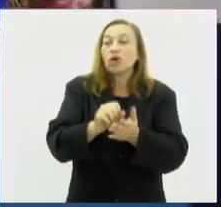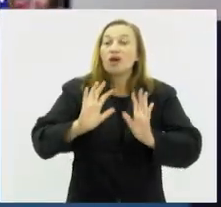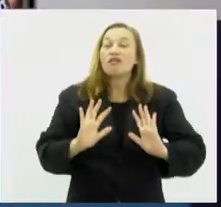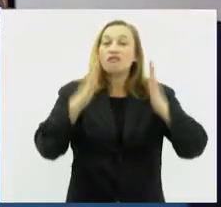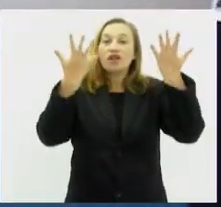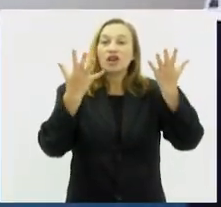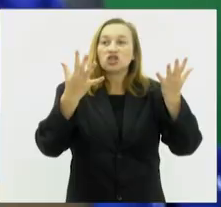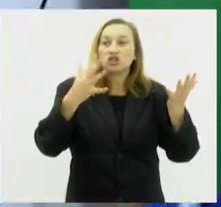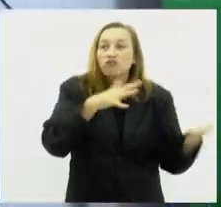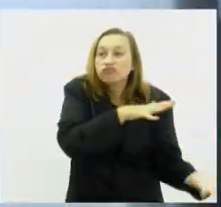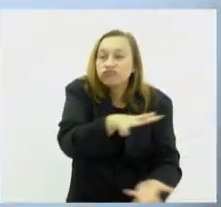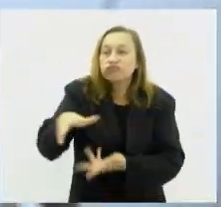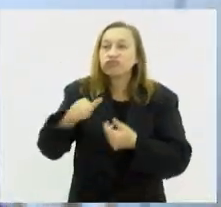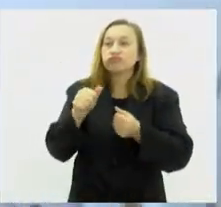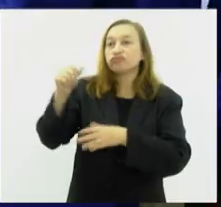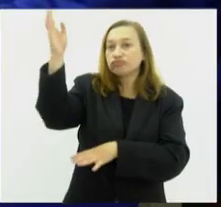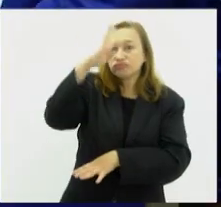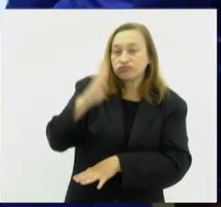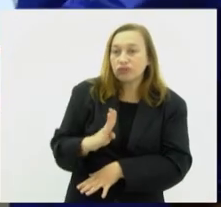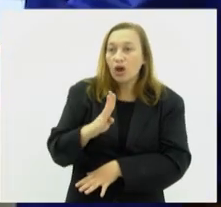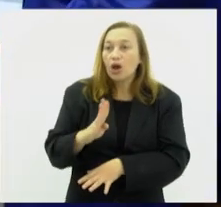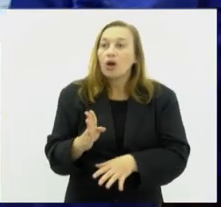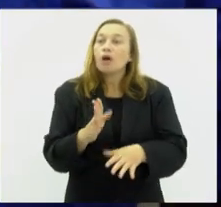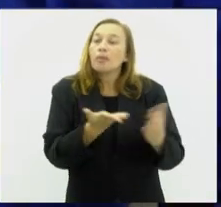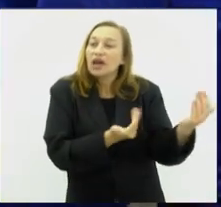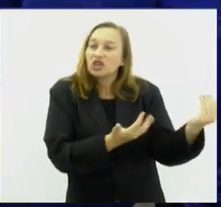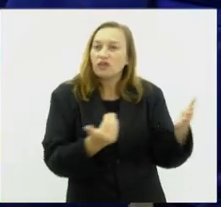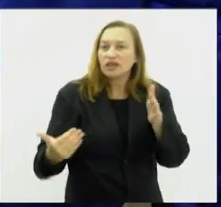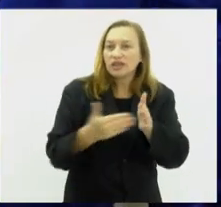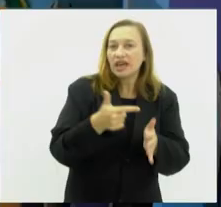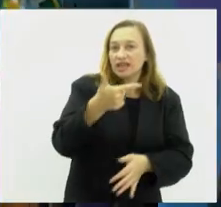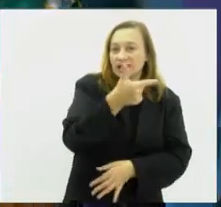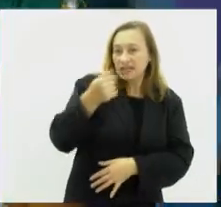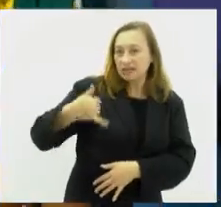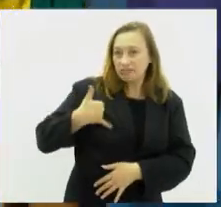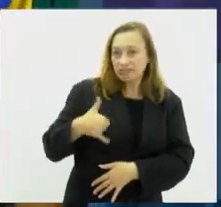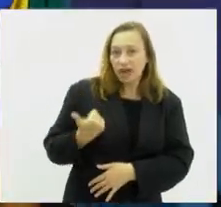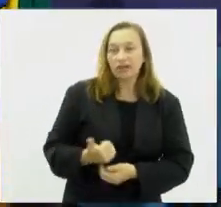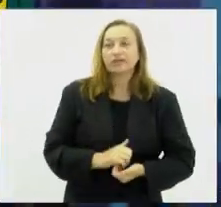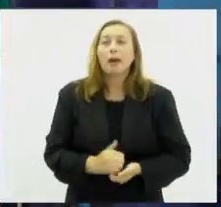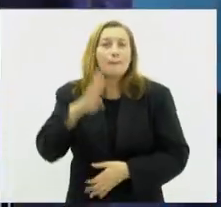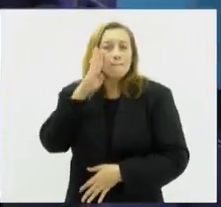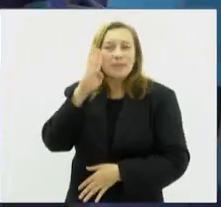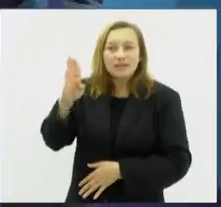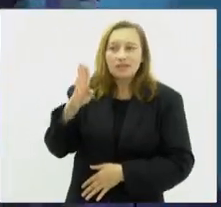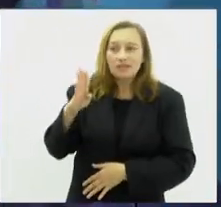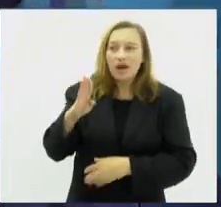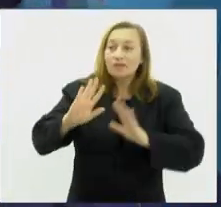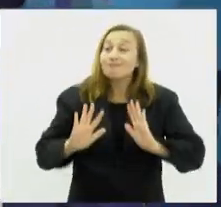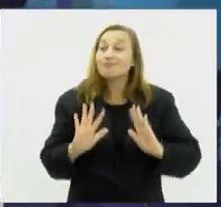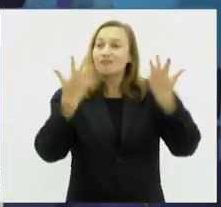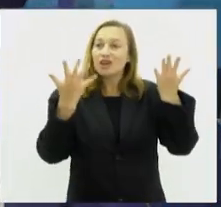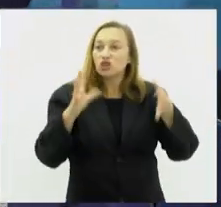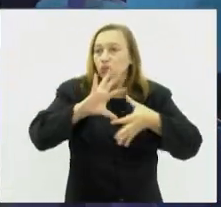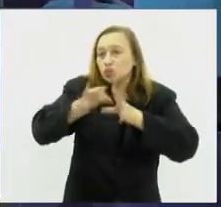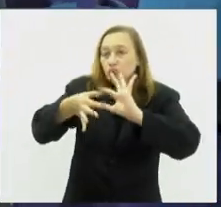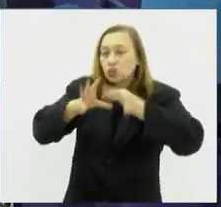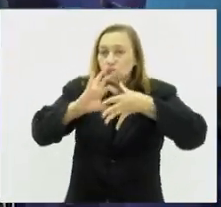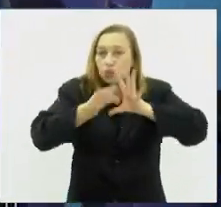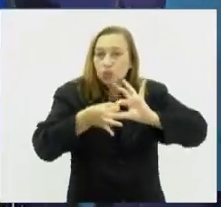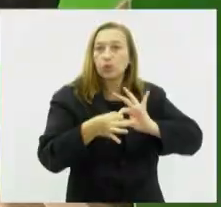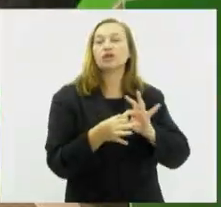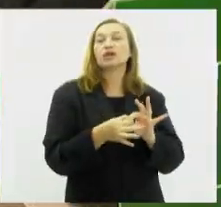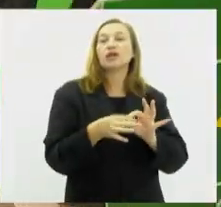multiesportivo do Brasil para jovens de até 17 anos. Fundamentais em mega-eventos como Jogos Olímpicos e Pan